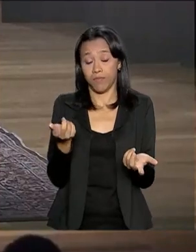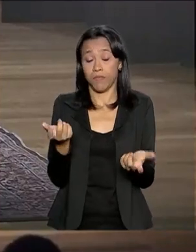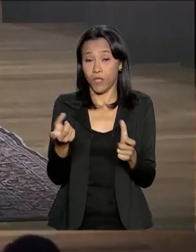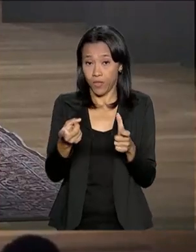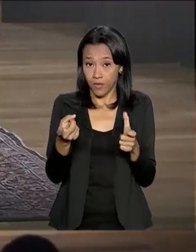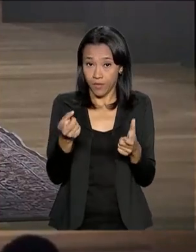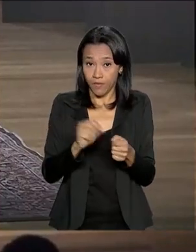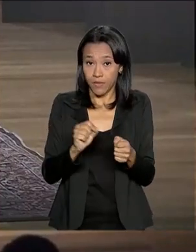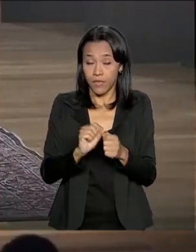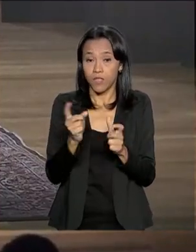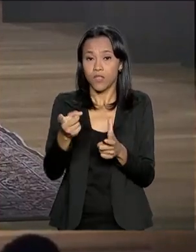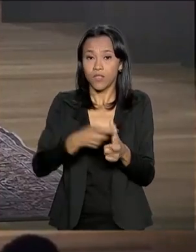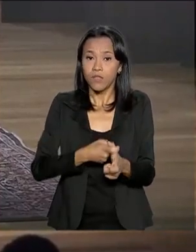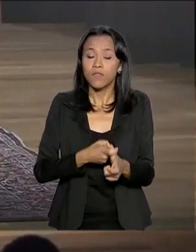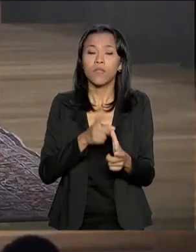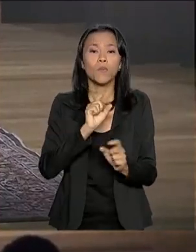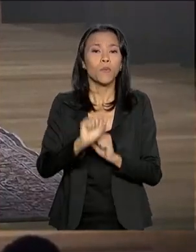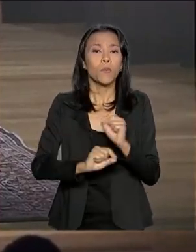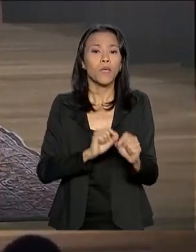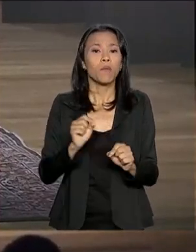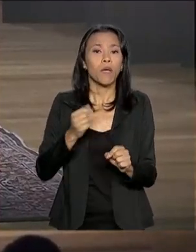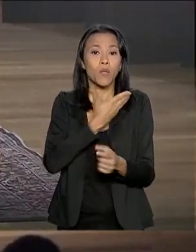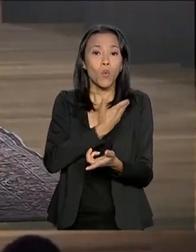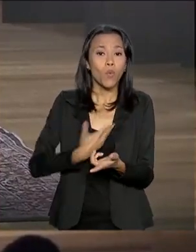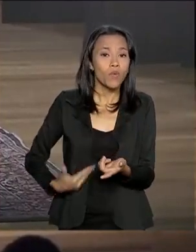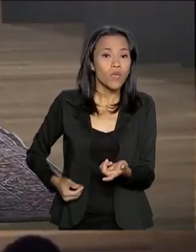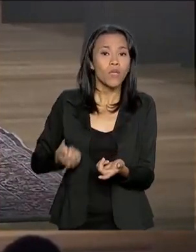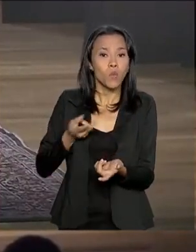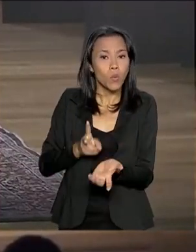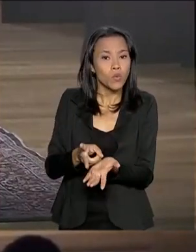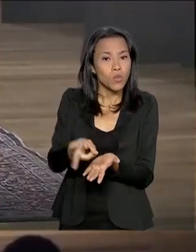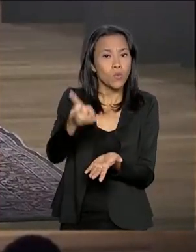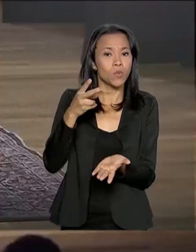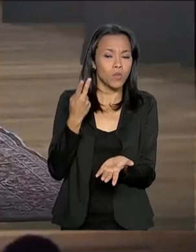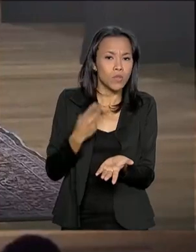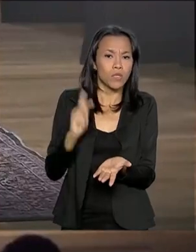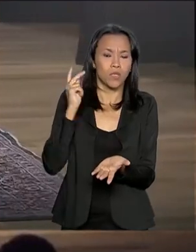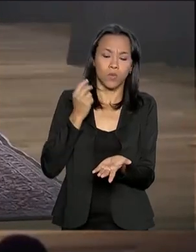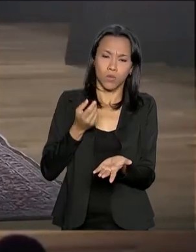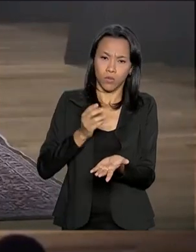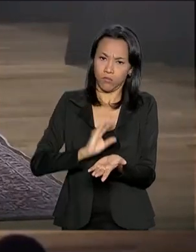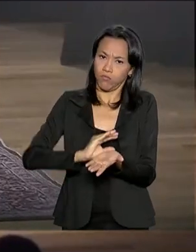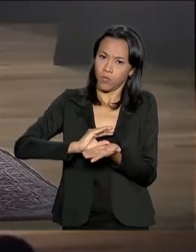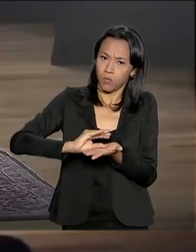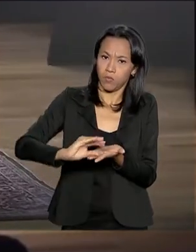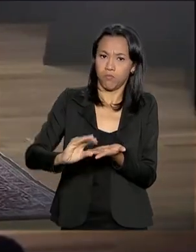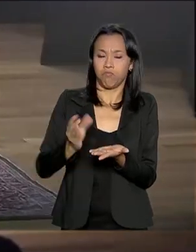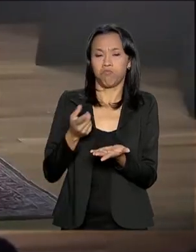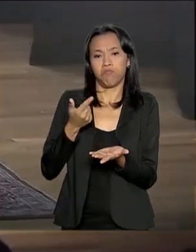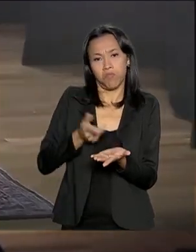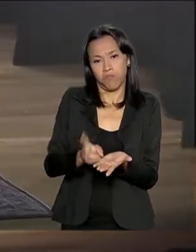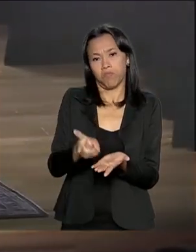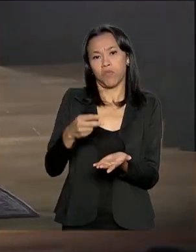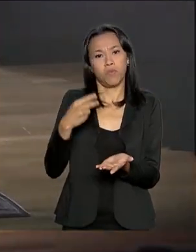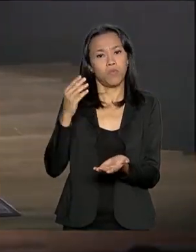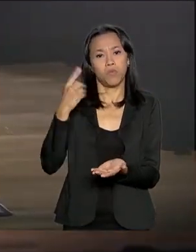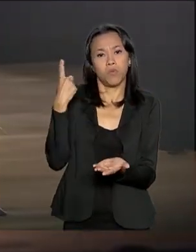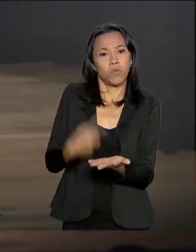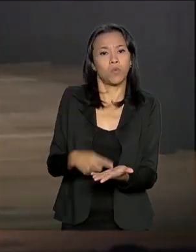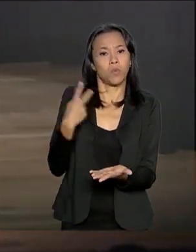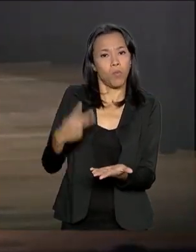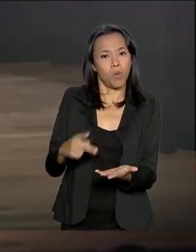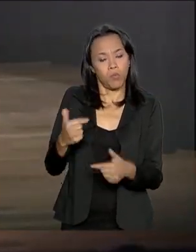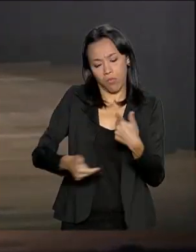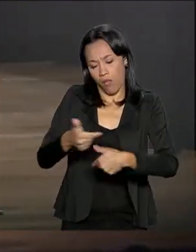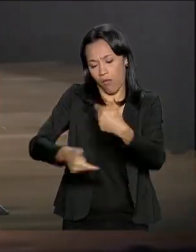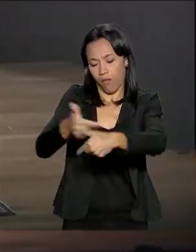o governo tenha as suas atividades de custeio e investimento funcionando. Uma coisa tem que